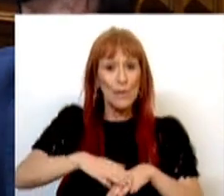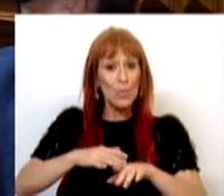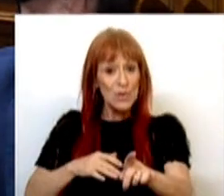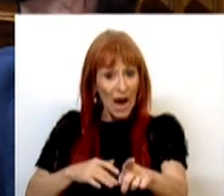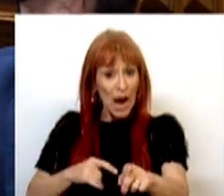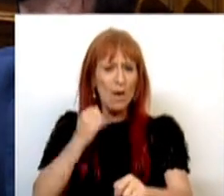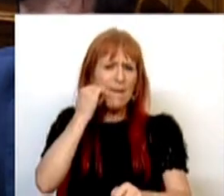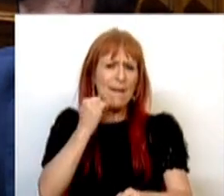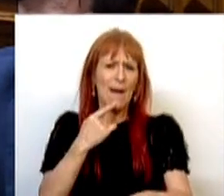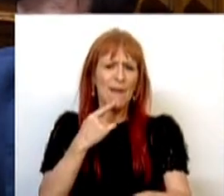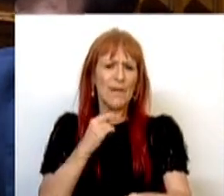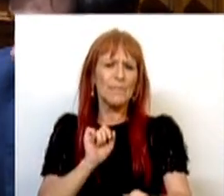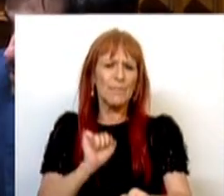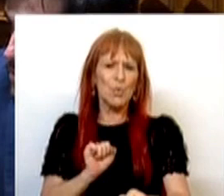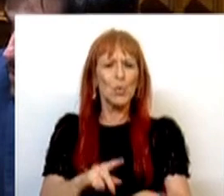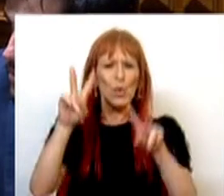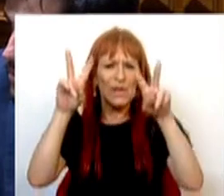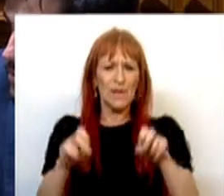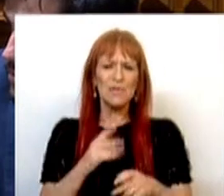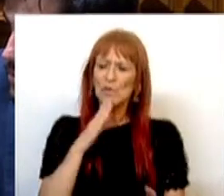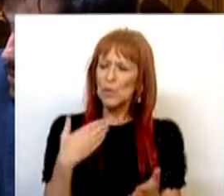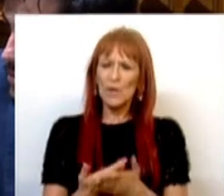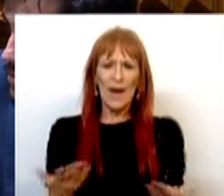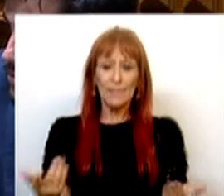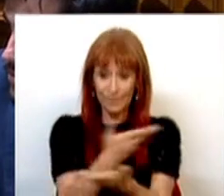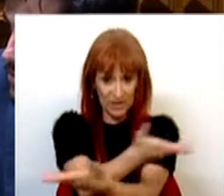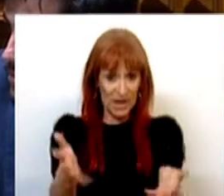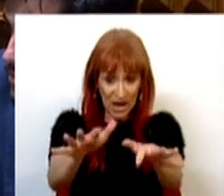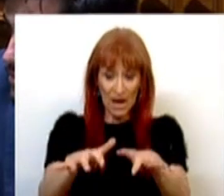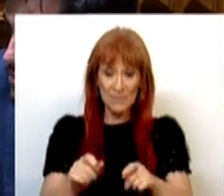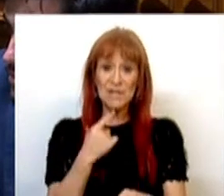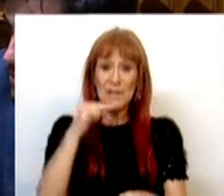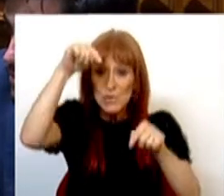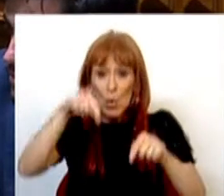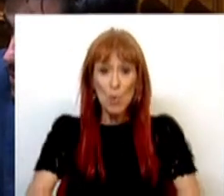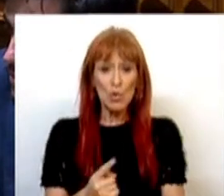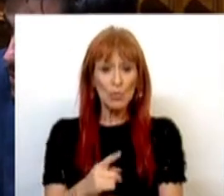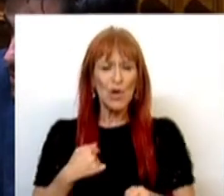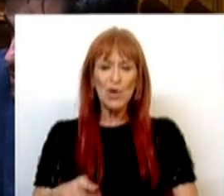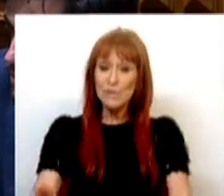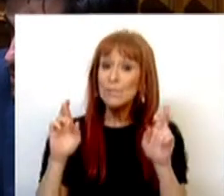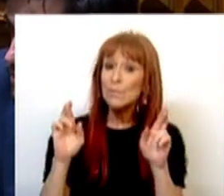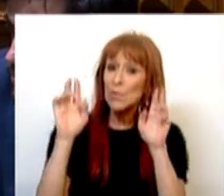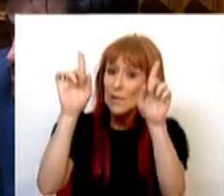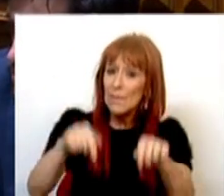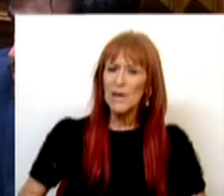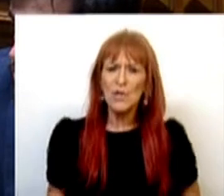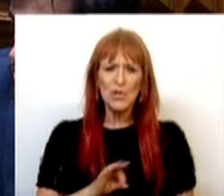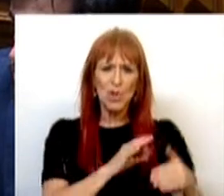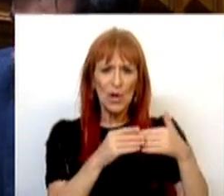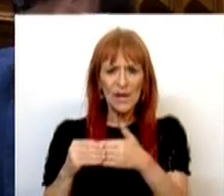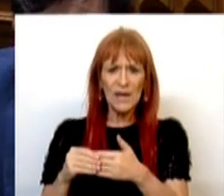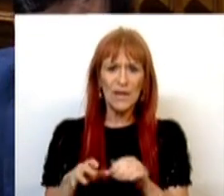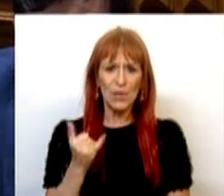isso que há uma gravidade significativa no tema. Colocámo-lo e perante a Câmara o colocámo hoje, porque temos a expectativa também que o Sr. Líder